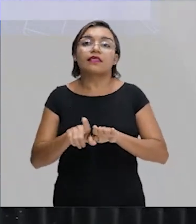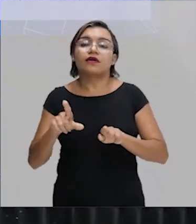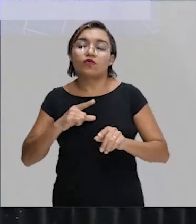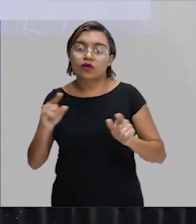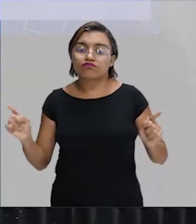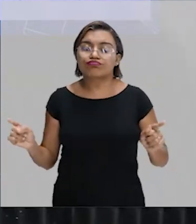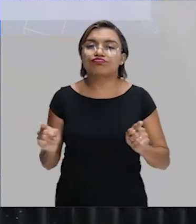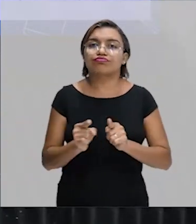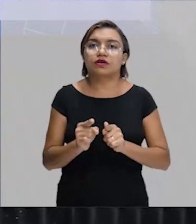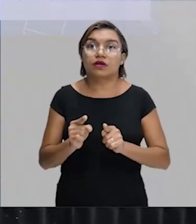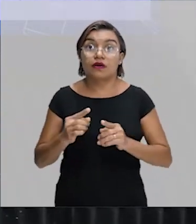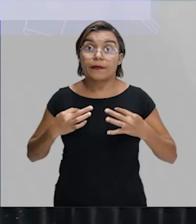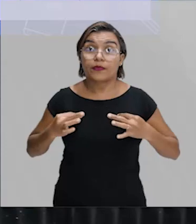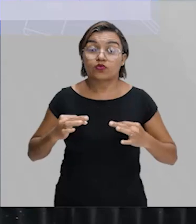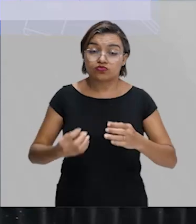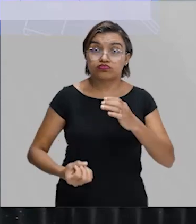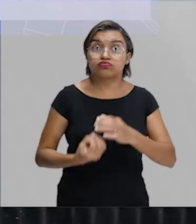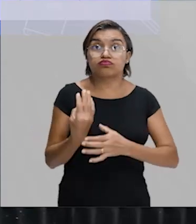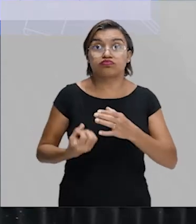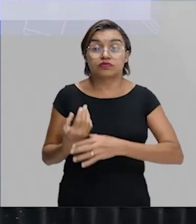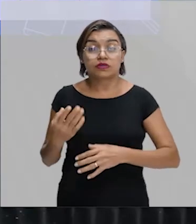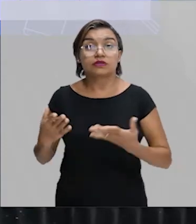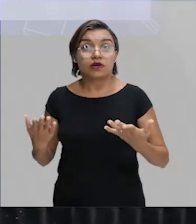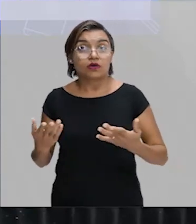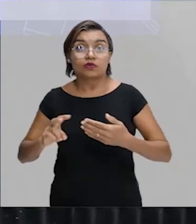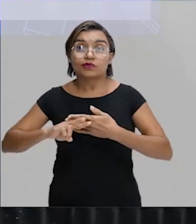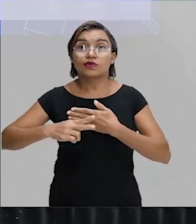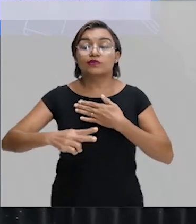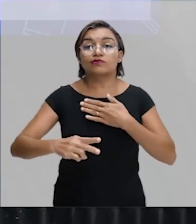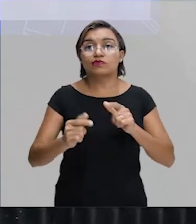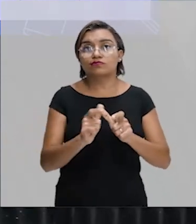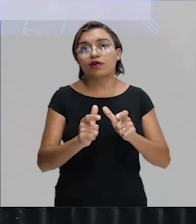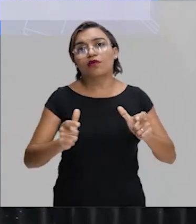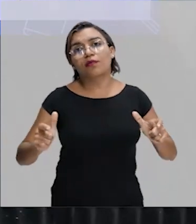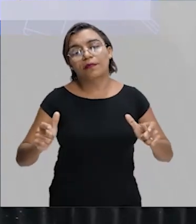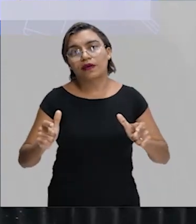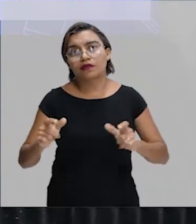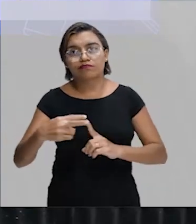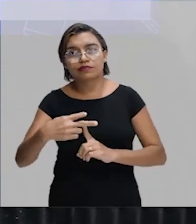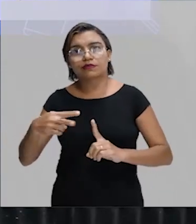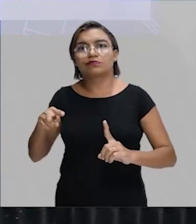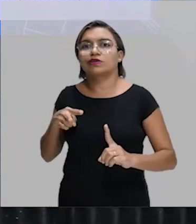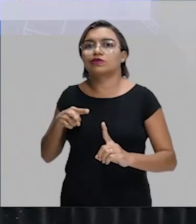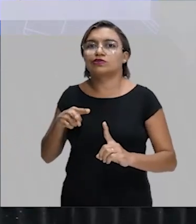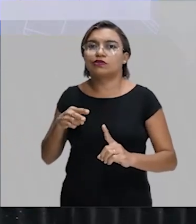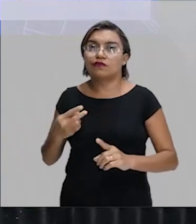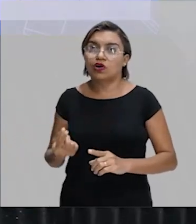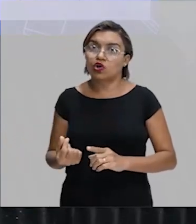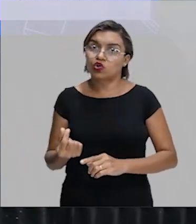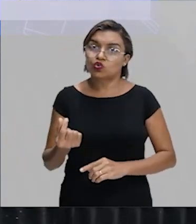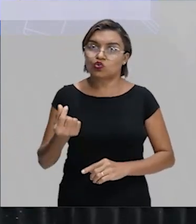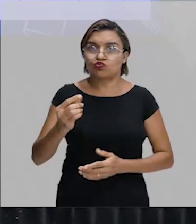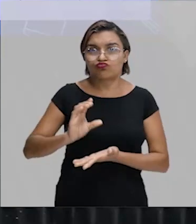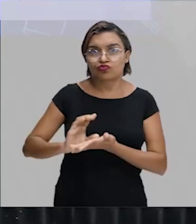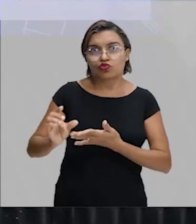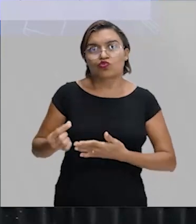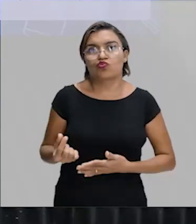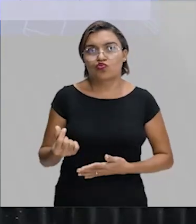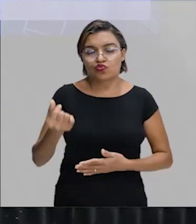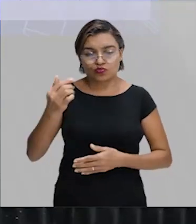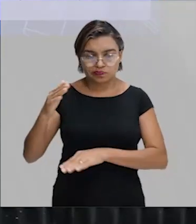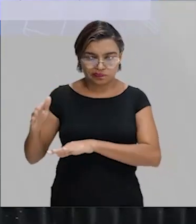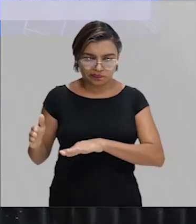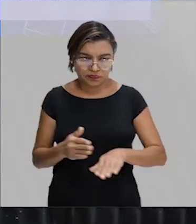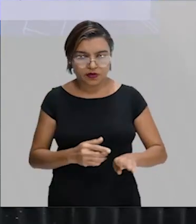reduz o custo de produção, consequentemente aumentando a perspectiva do lucro, galerinha. Beleza? Então,